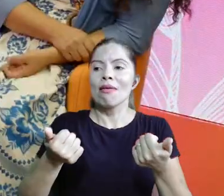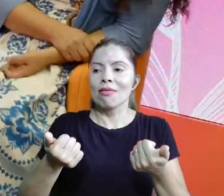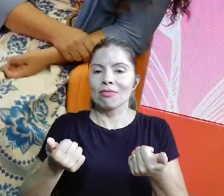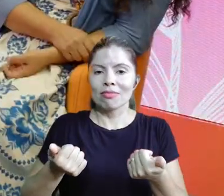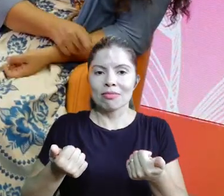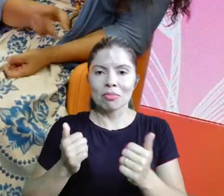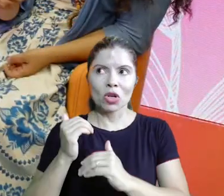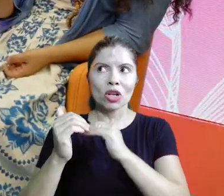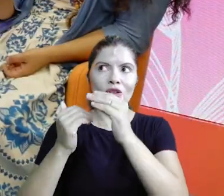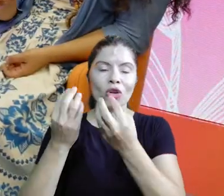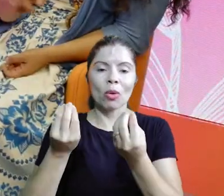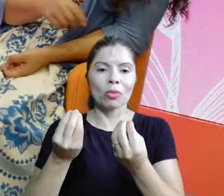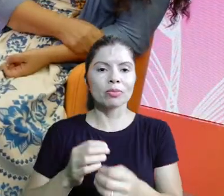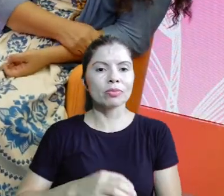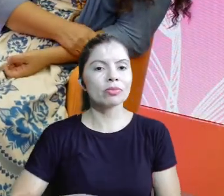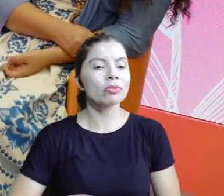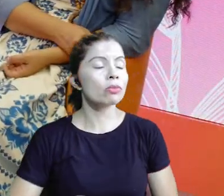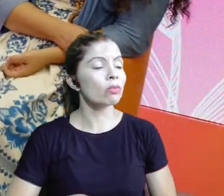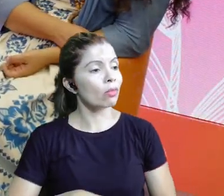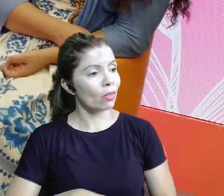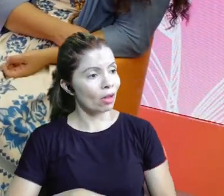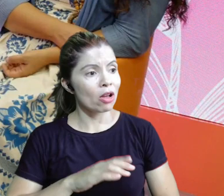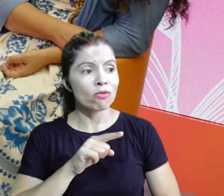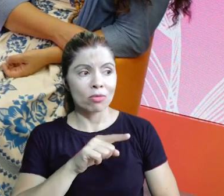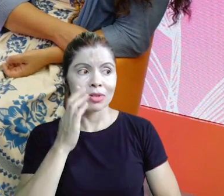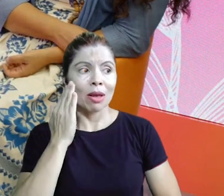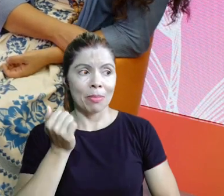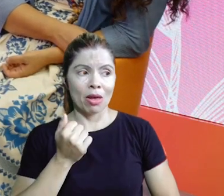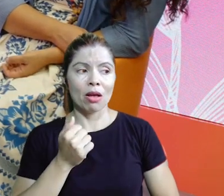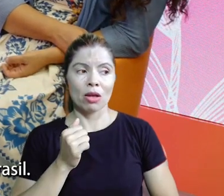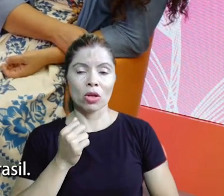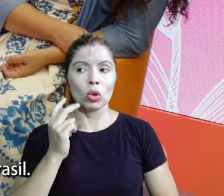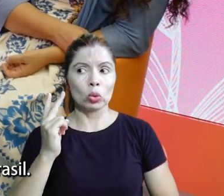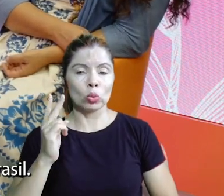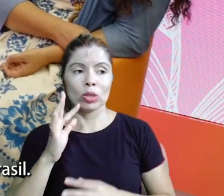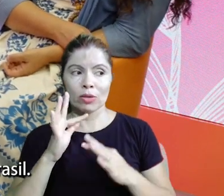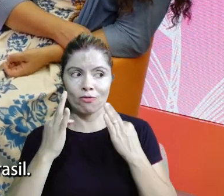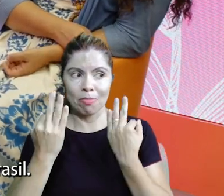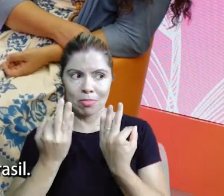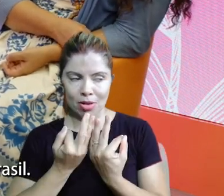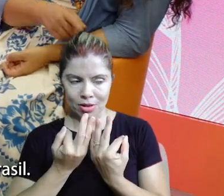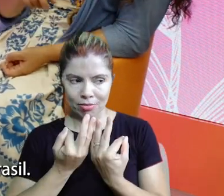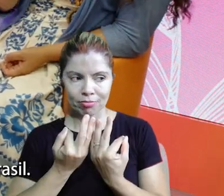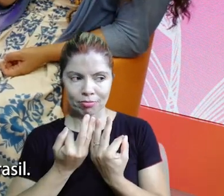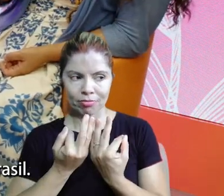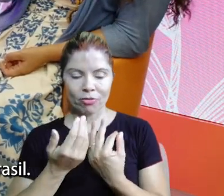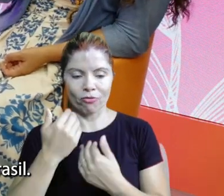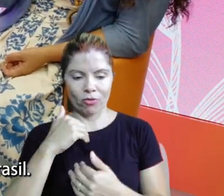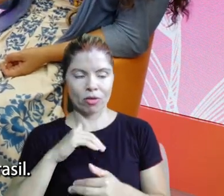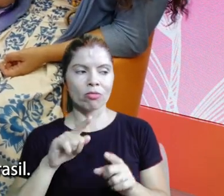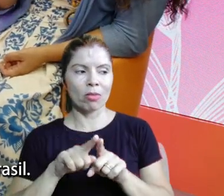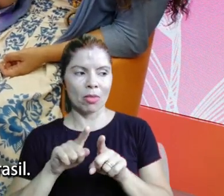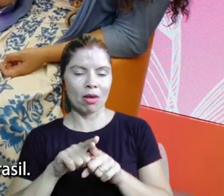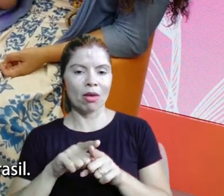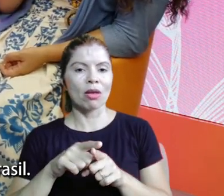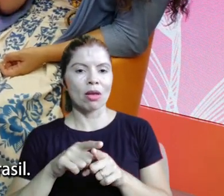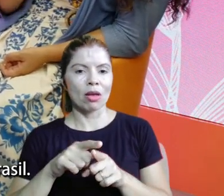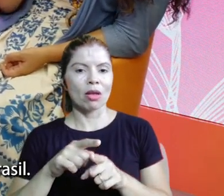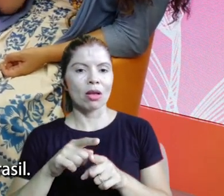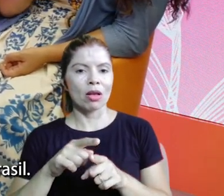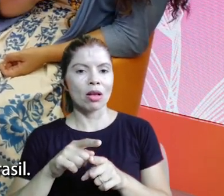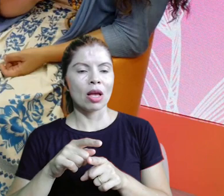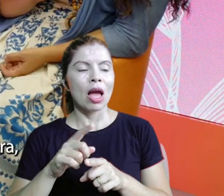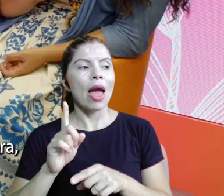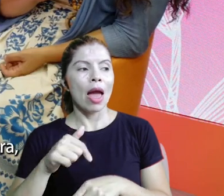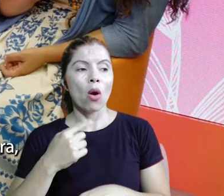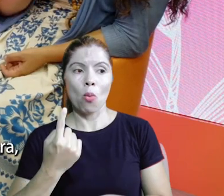foram palmitar com a gente pra ver o prêmio? Tiraram foto com o prêmio. Uma era uma professora que ficou entre as dez melhores professoras do